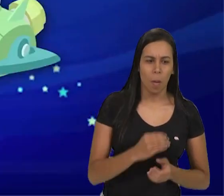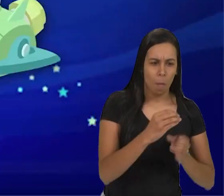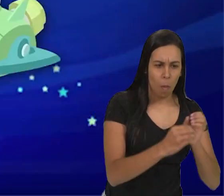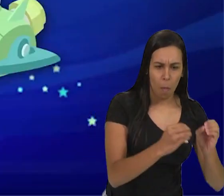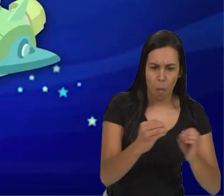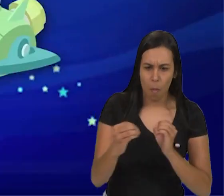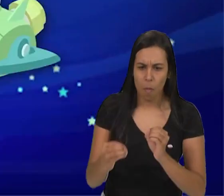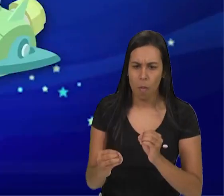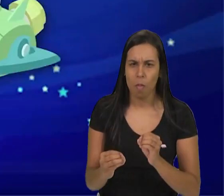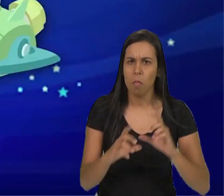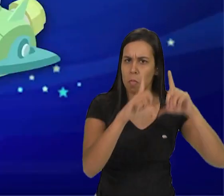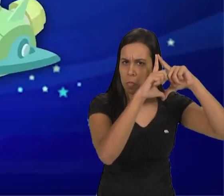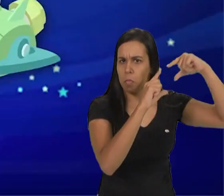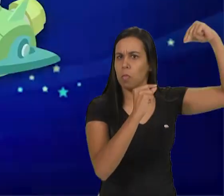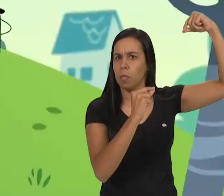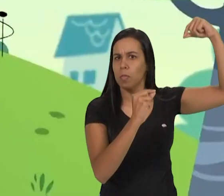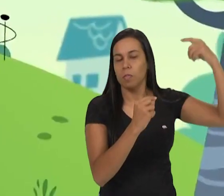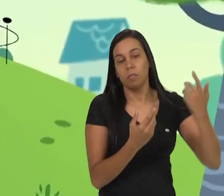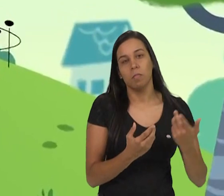Buracos da lua